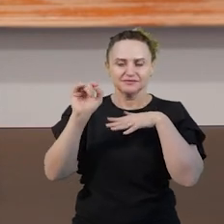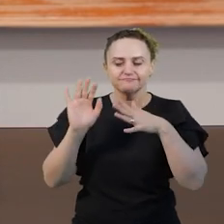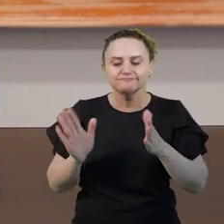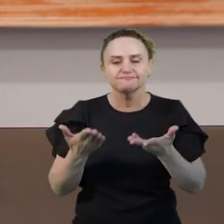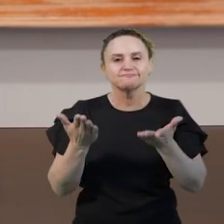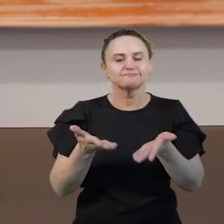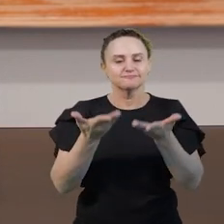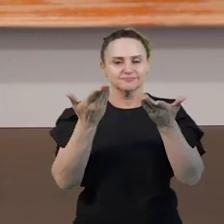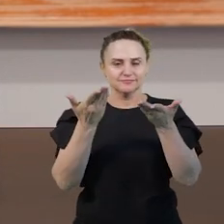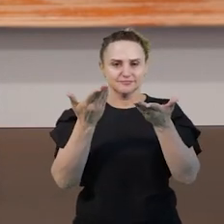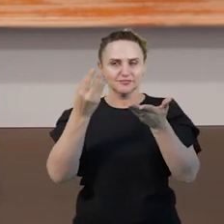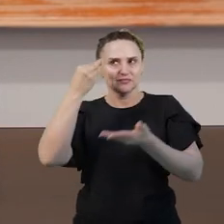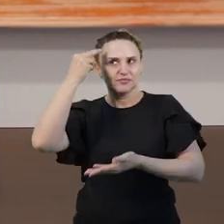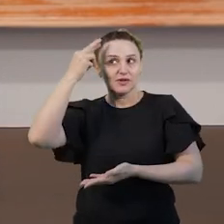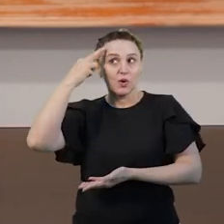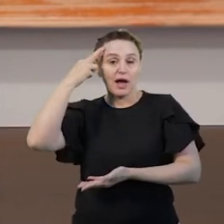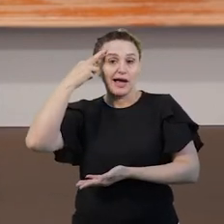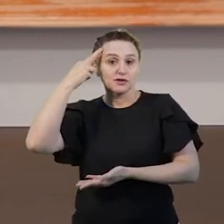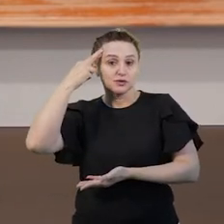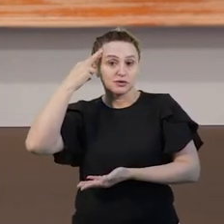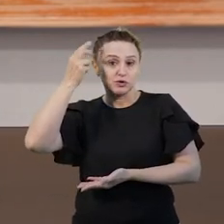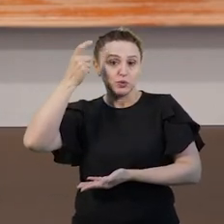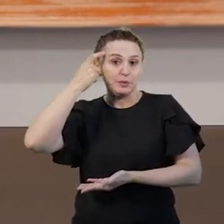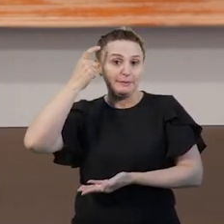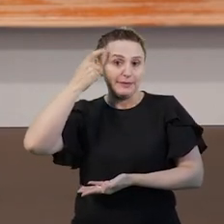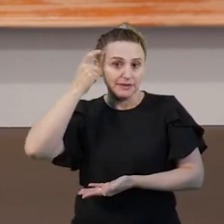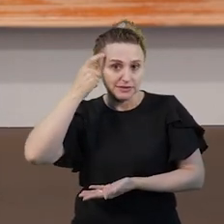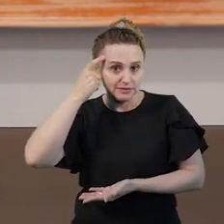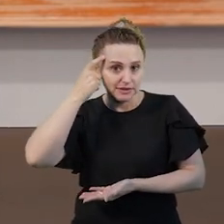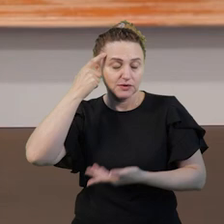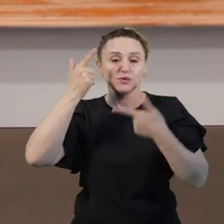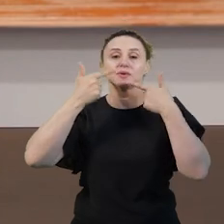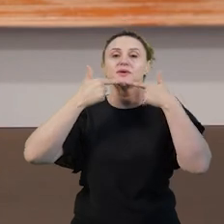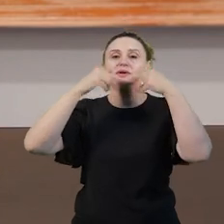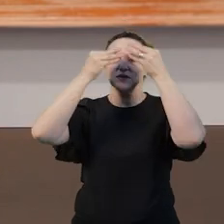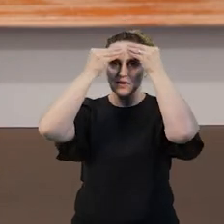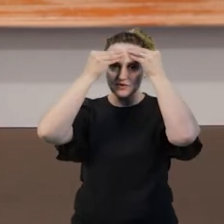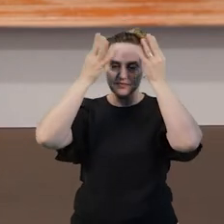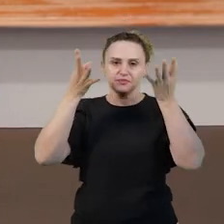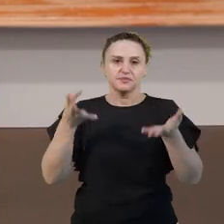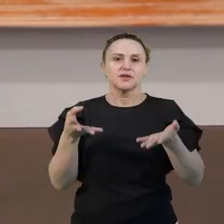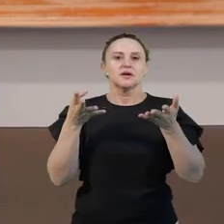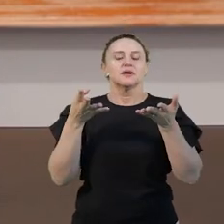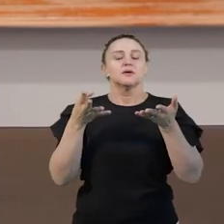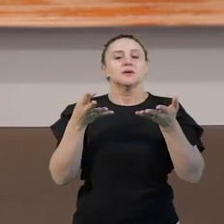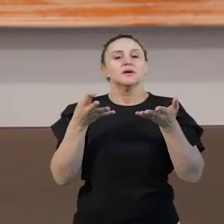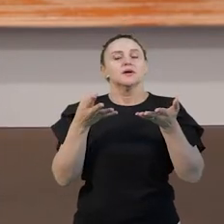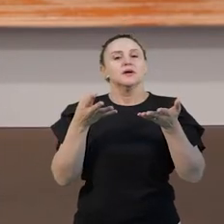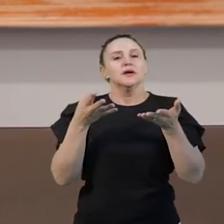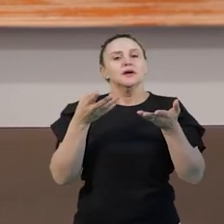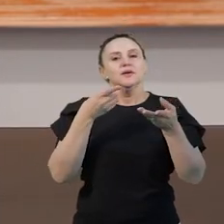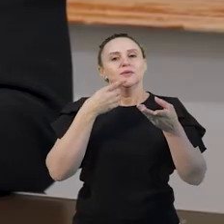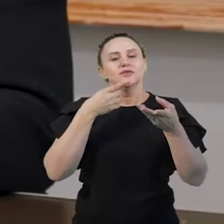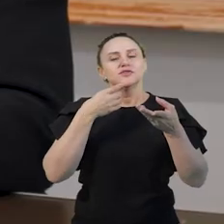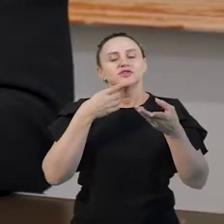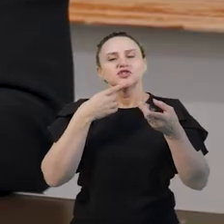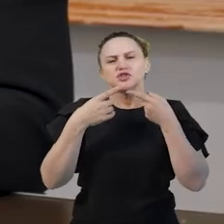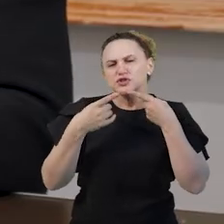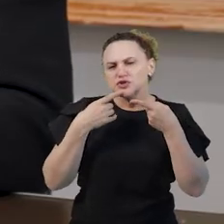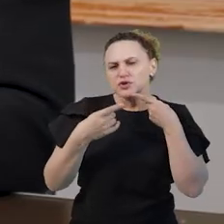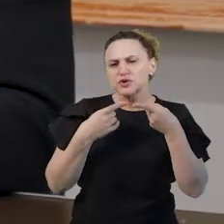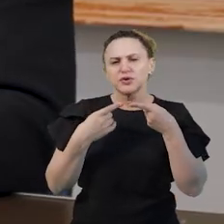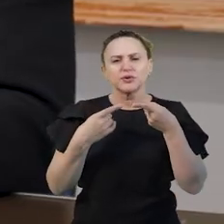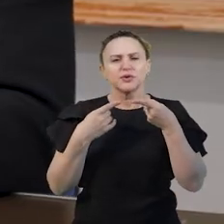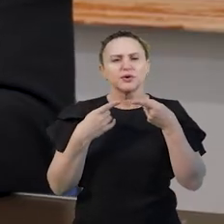autoestima, o raciocínio, o pensamento e a linguagem. Então, portanto, nós iremos discutir as questões